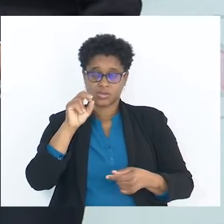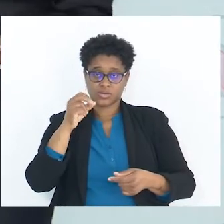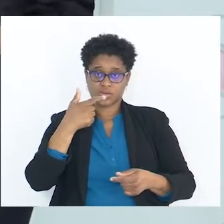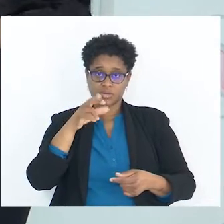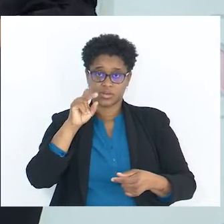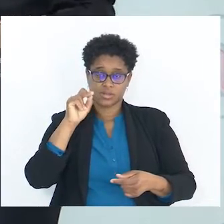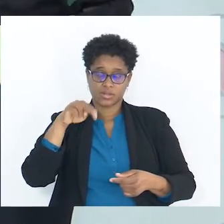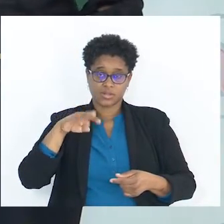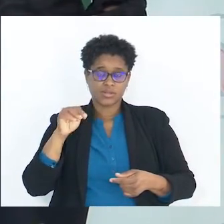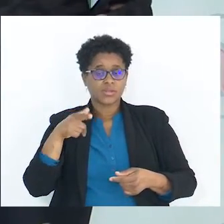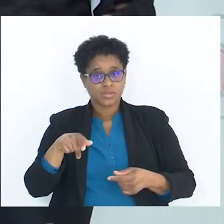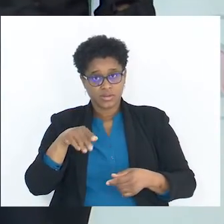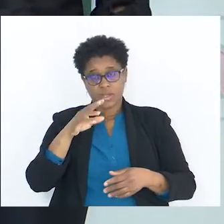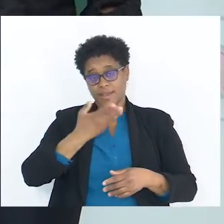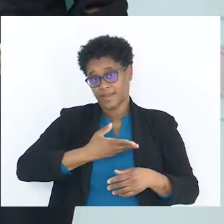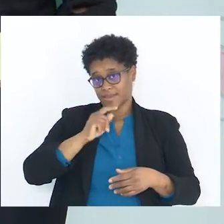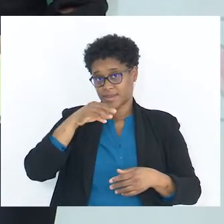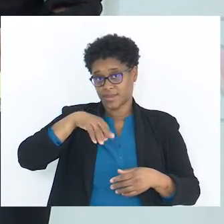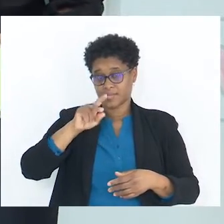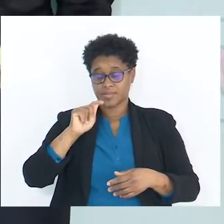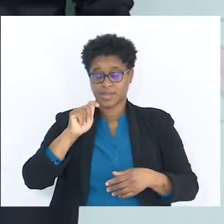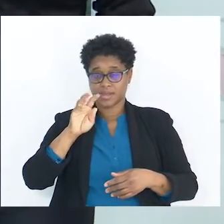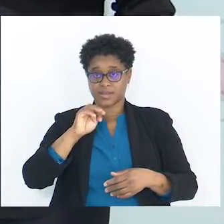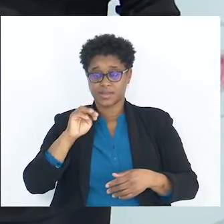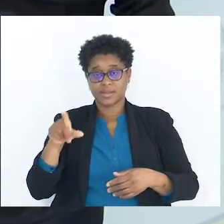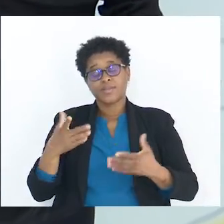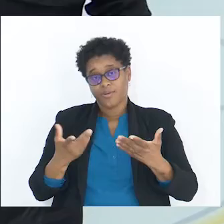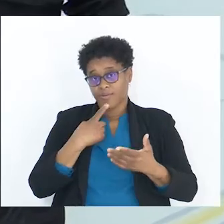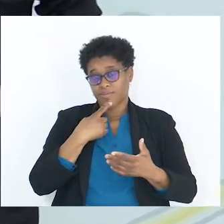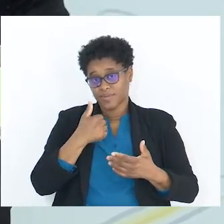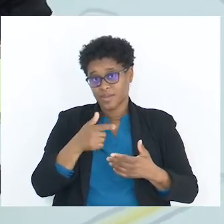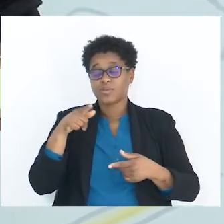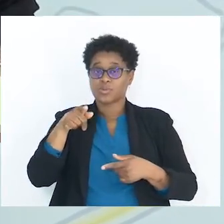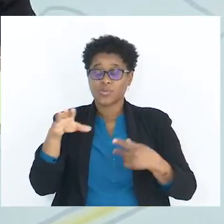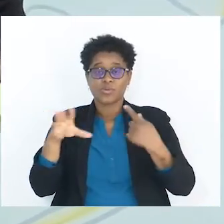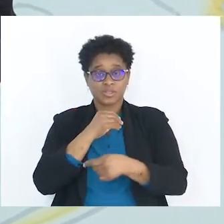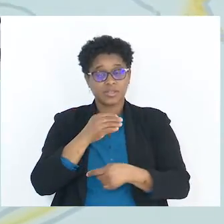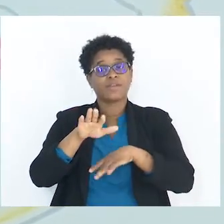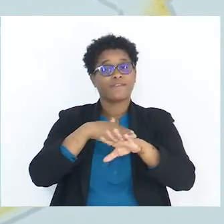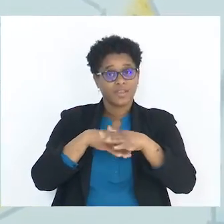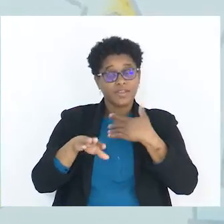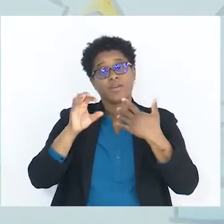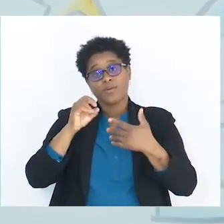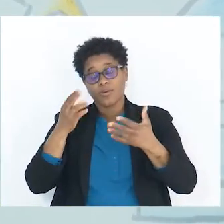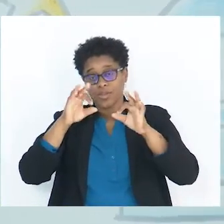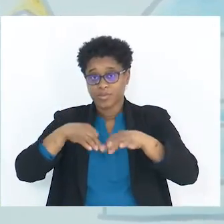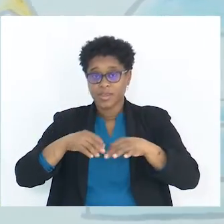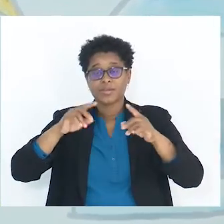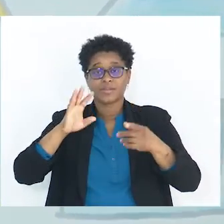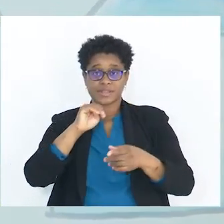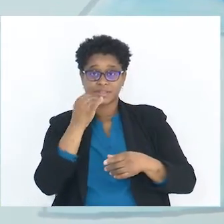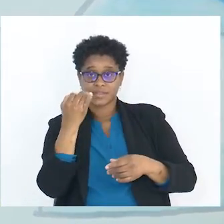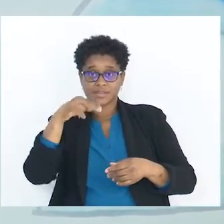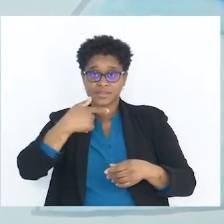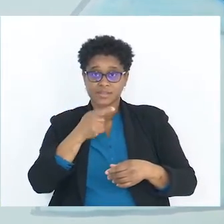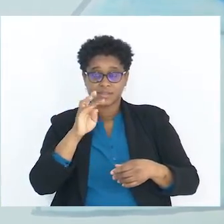leva-nos àquilo que é depressão. Ok? Então, aí, tu conseguiste terminar ou fazer a